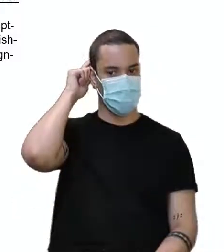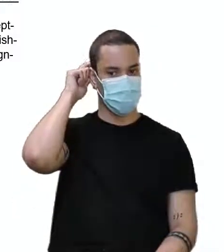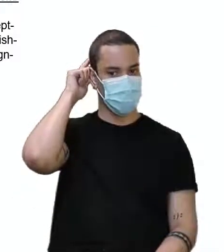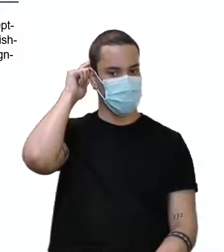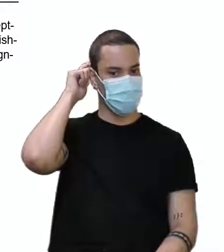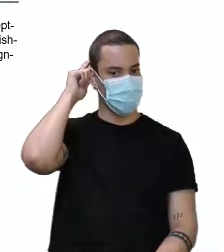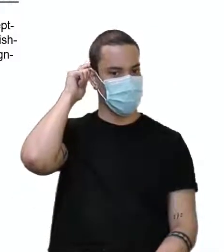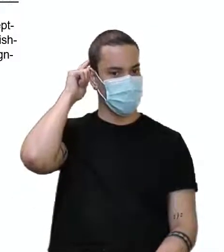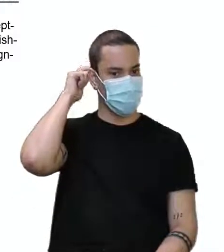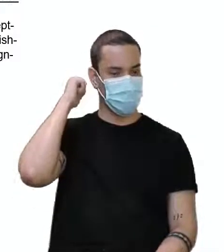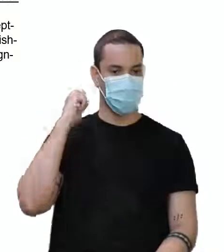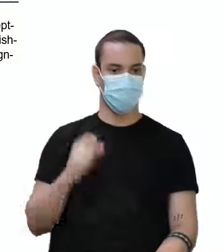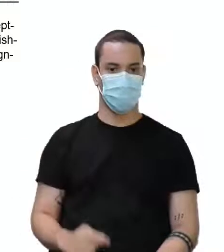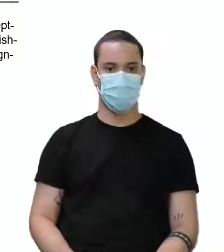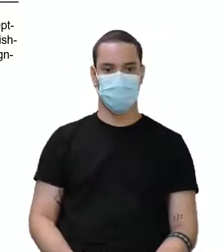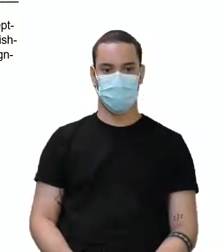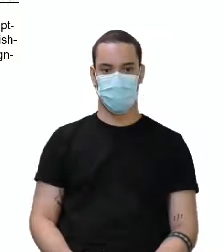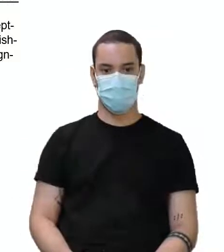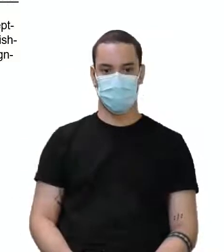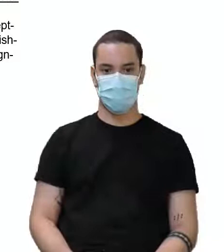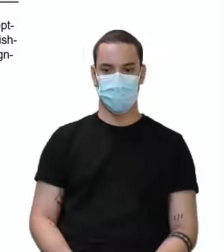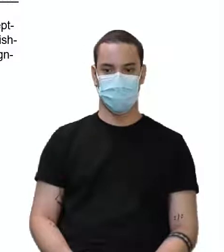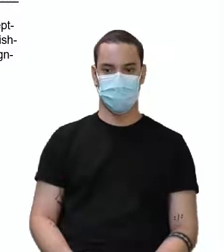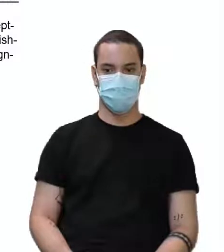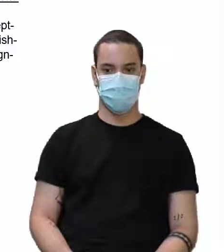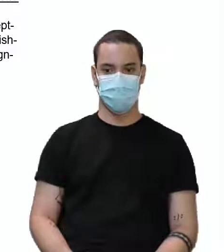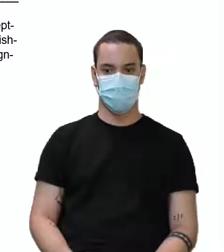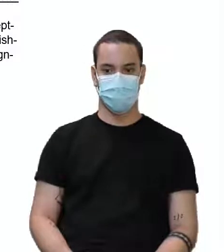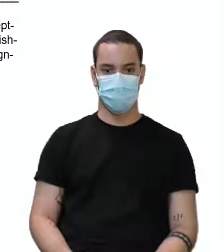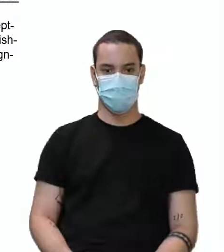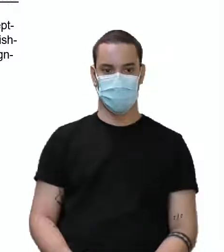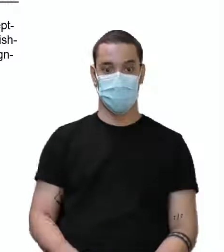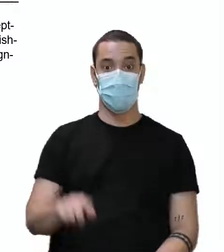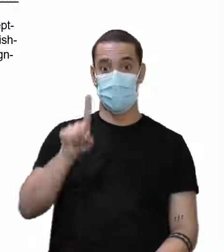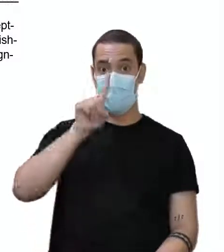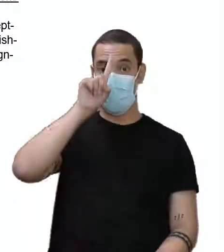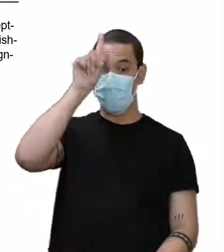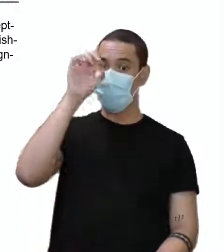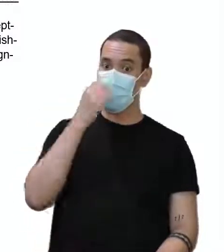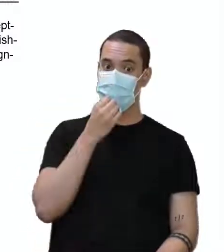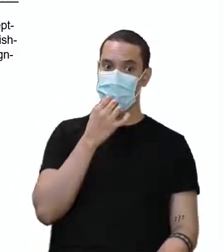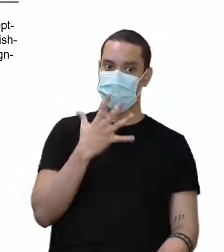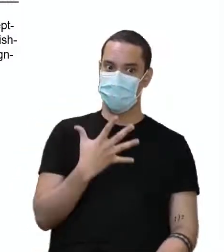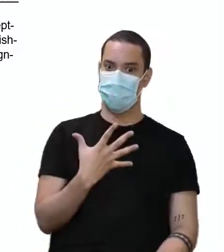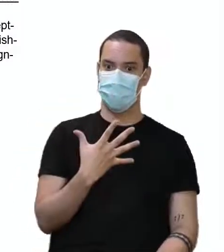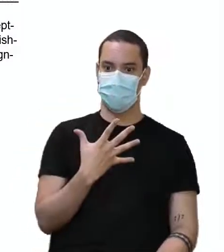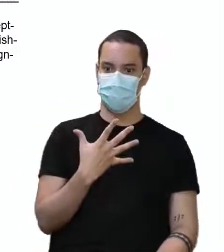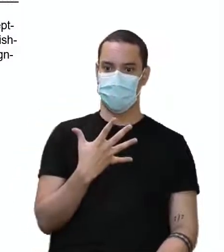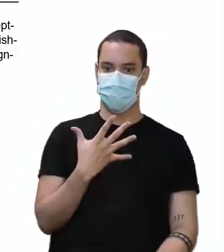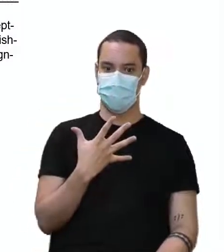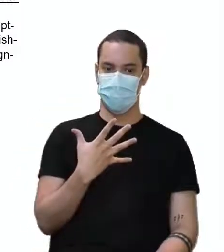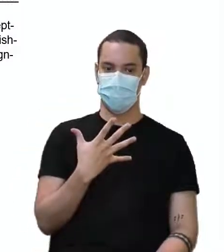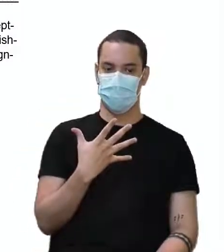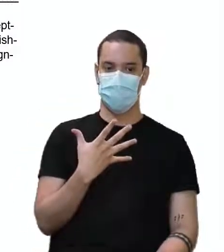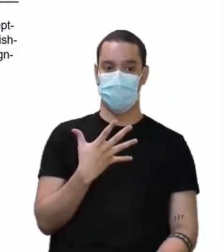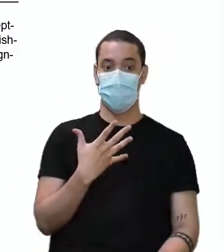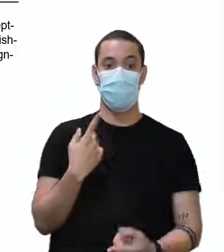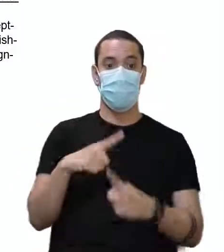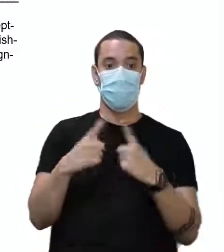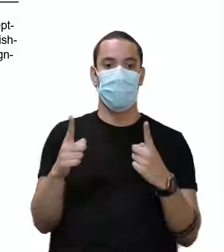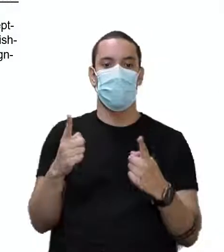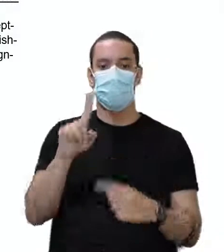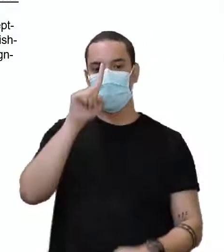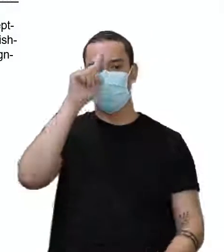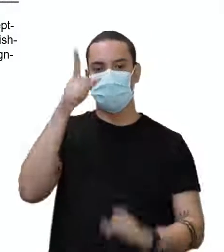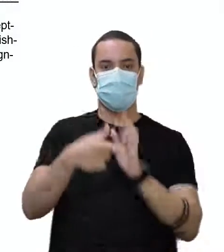simples. Olha aí. What a good idea. Que ideia boa, uma exclamação. Que ideia boa. A ideia é